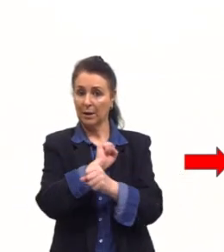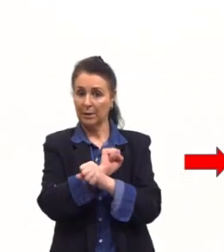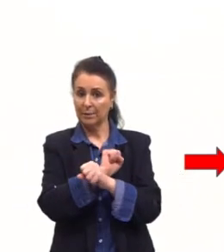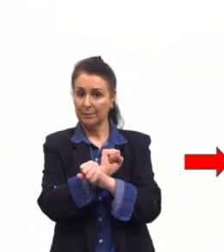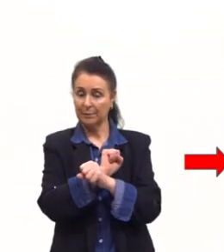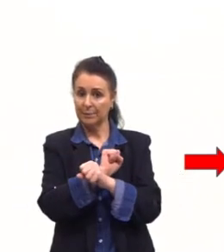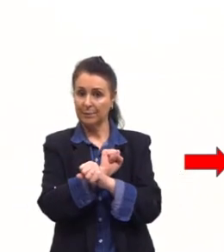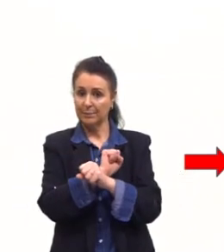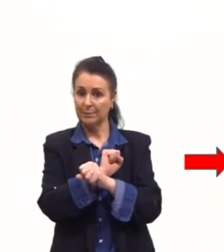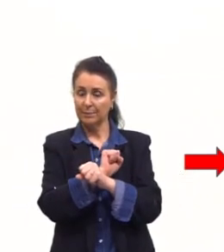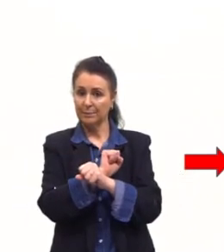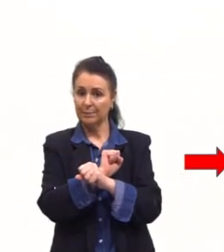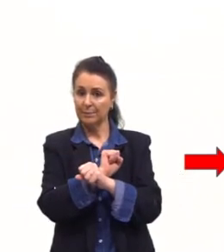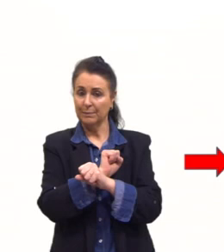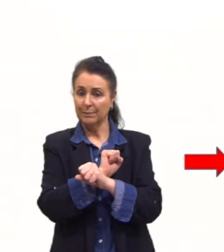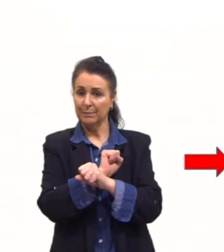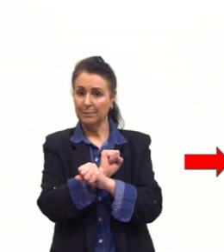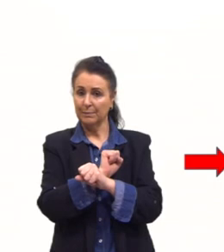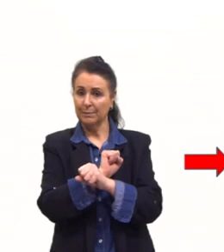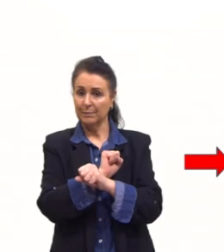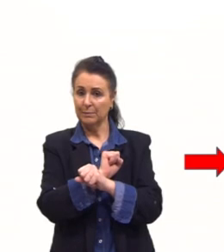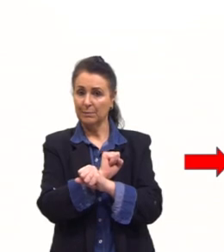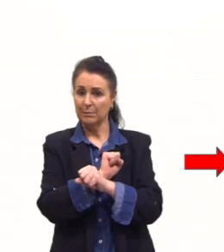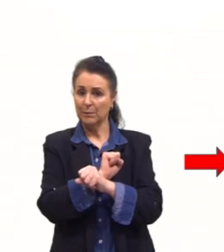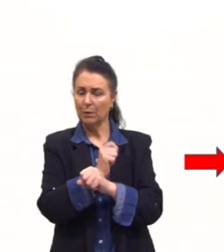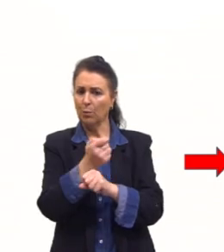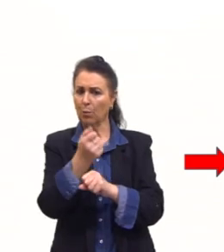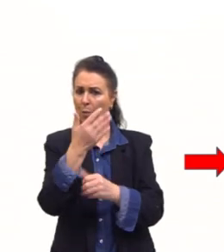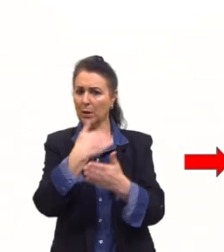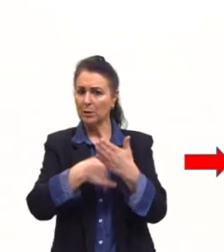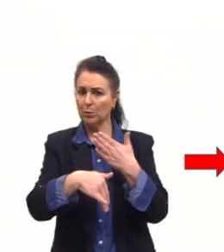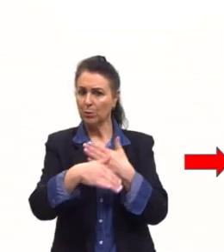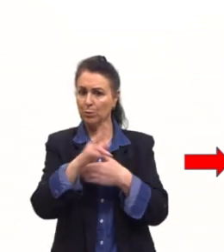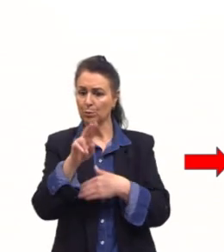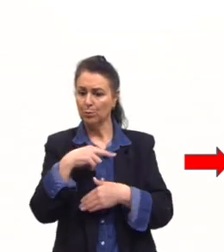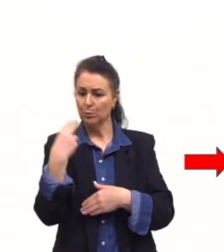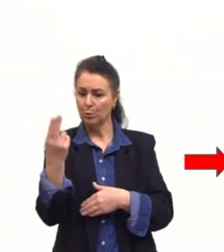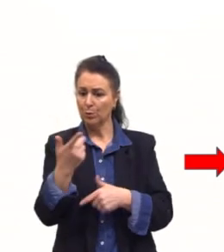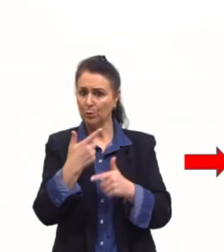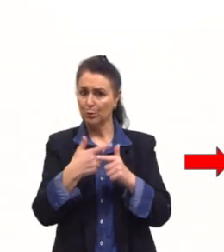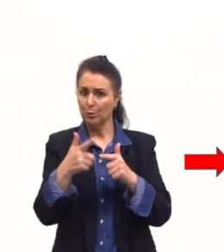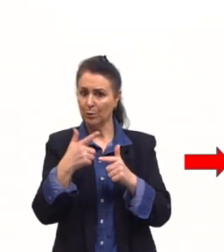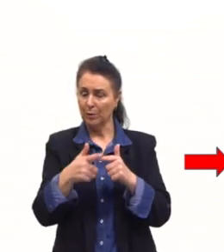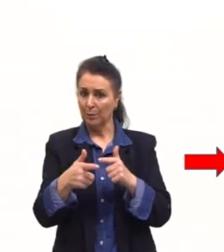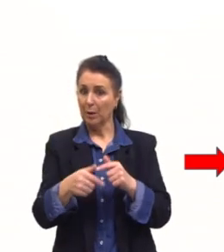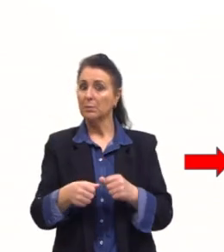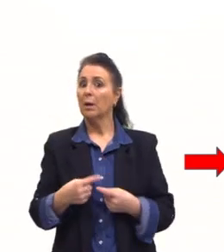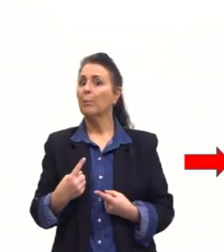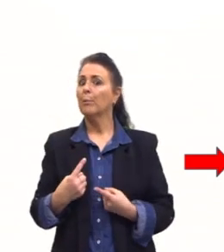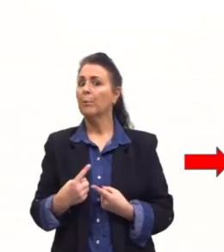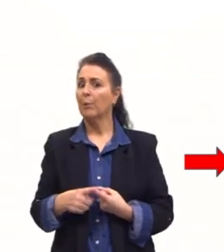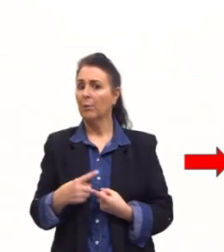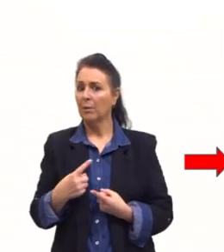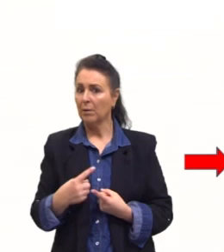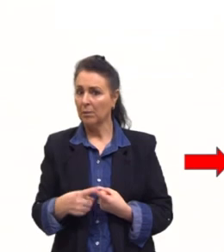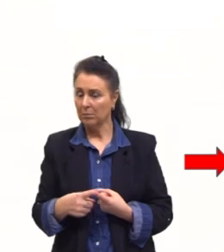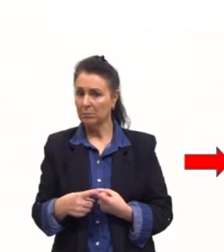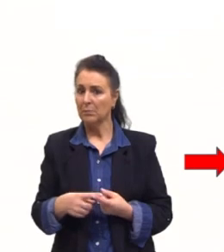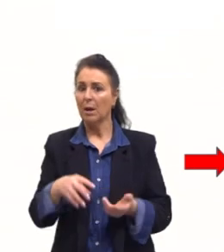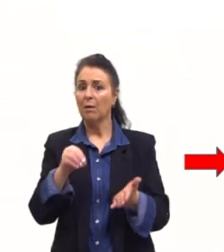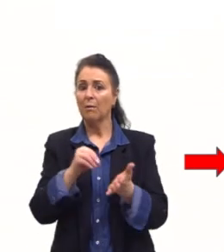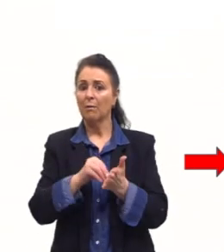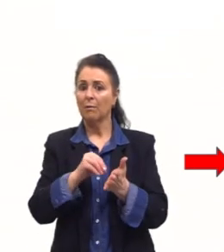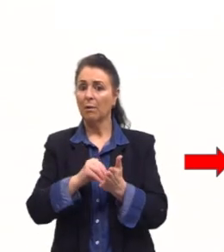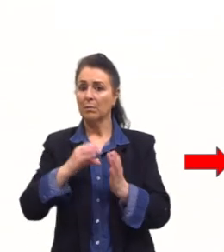lack of communication. Então, a maioria dos nossos problemas é causada por uma falta de